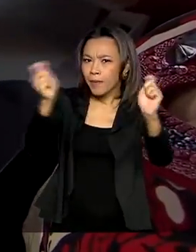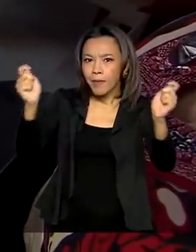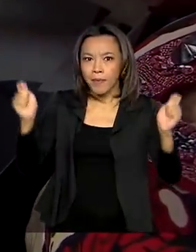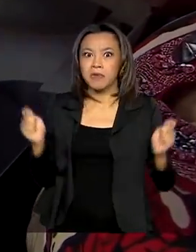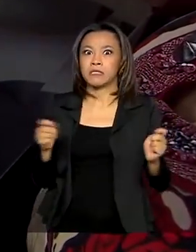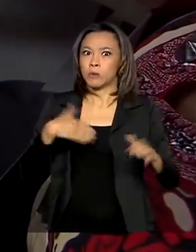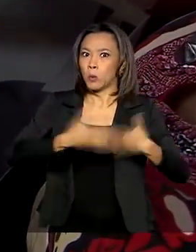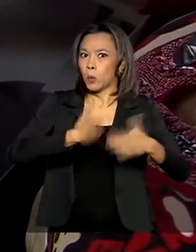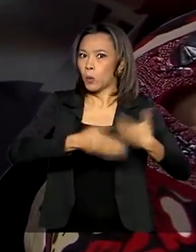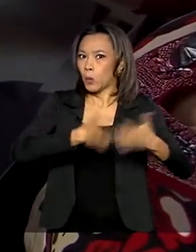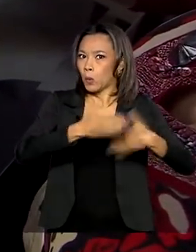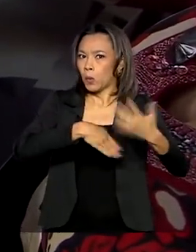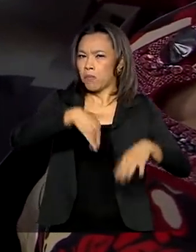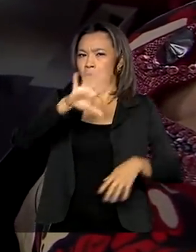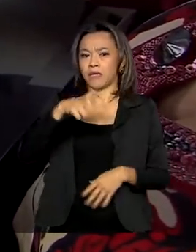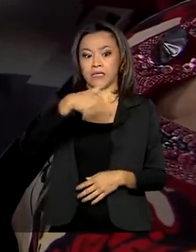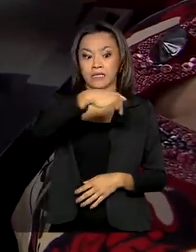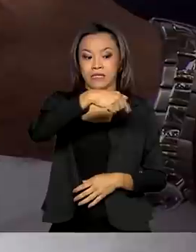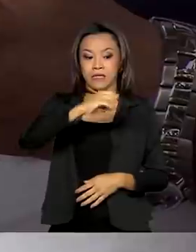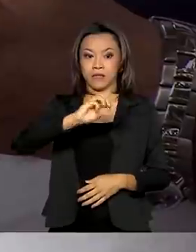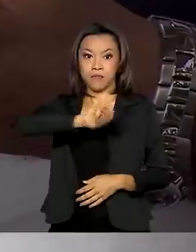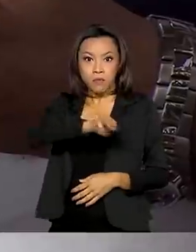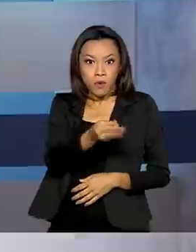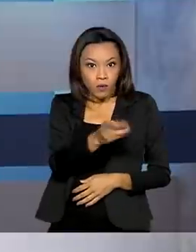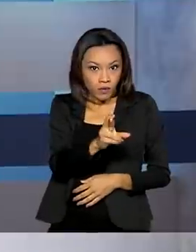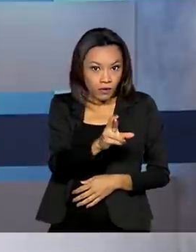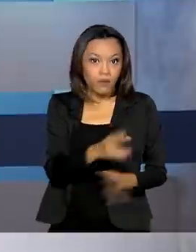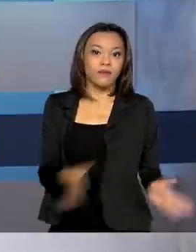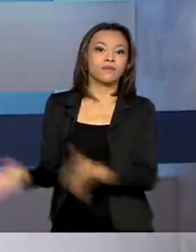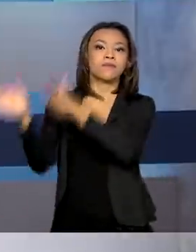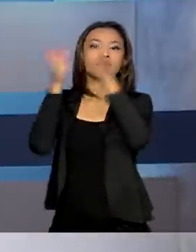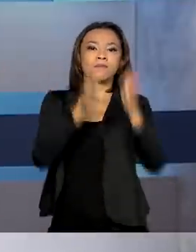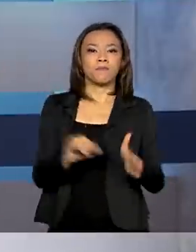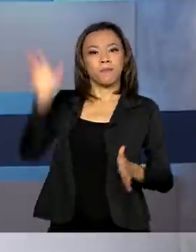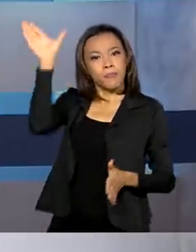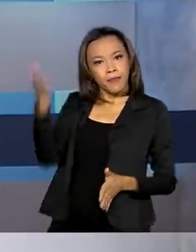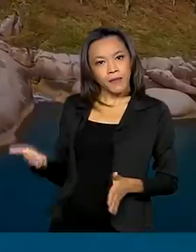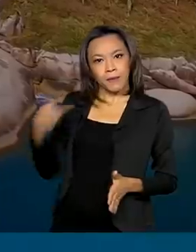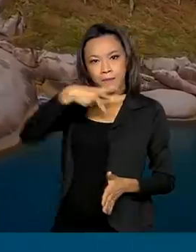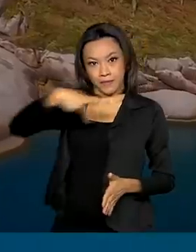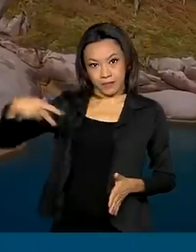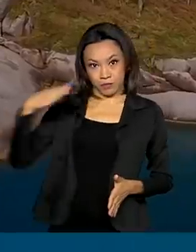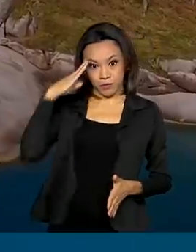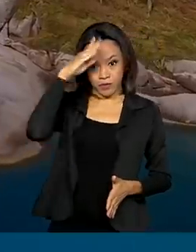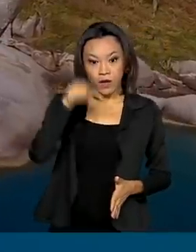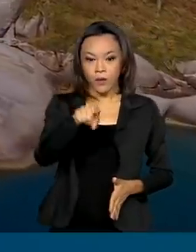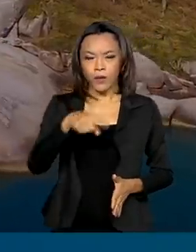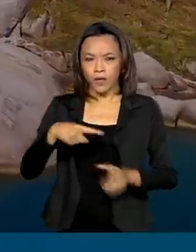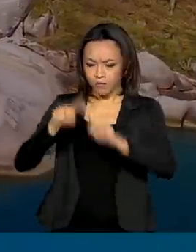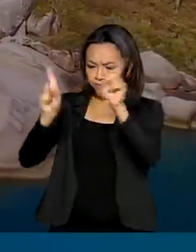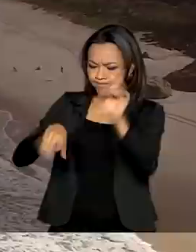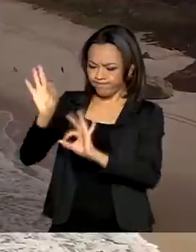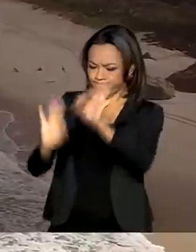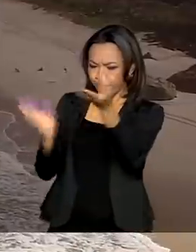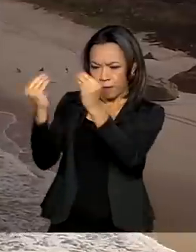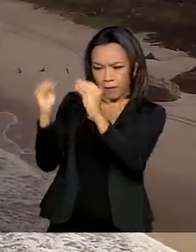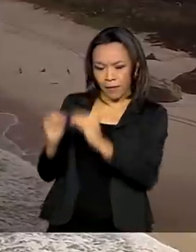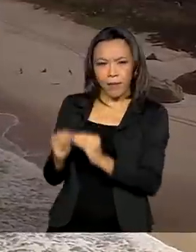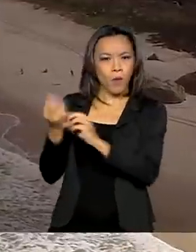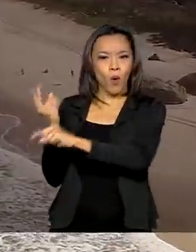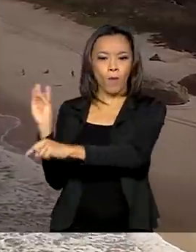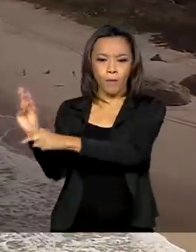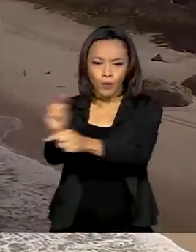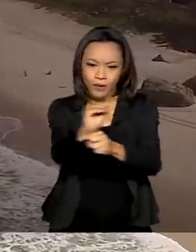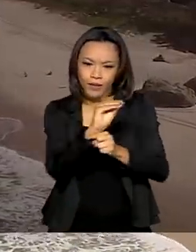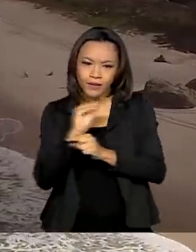movimentou mais de 700 milhões de reais. O presidente Jair Bolsonaro instituiu o plano de ações para a proteção e